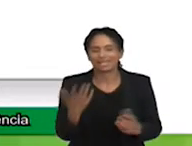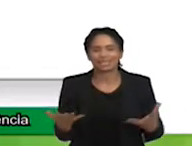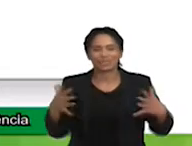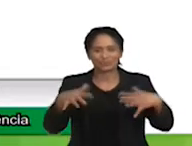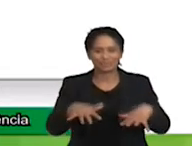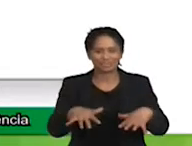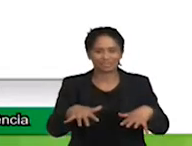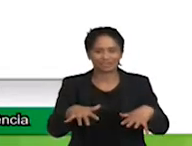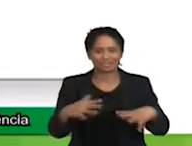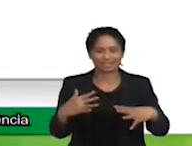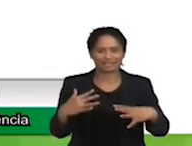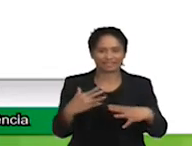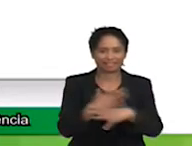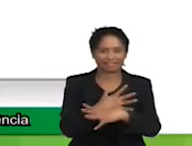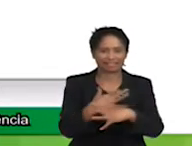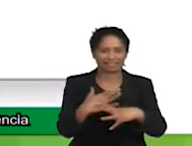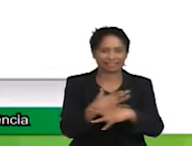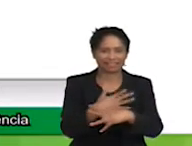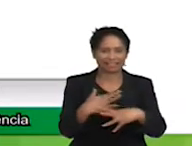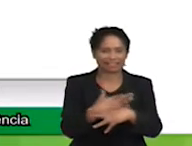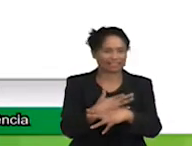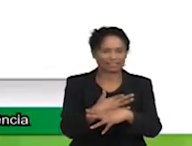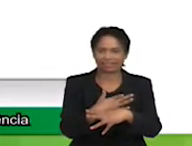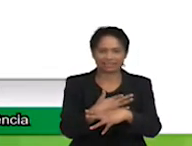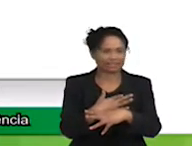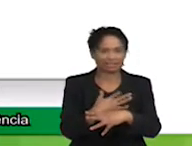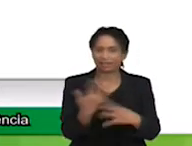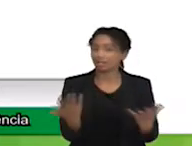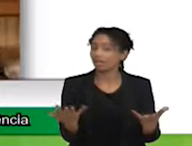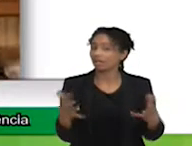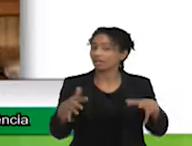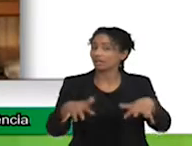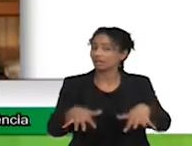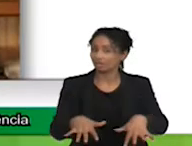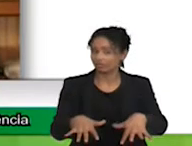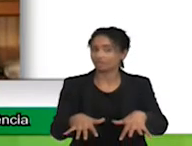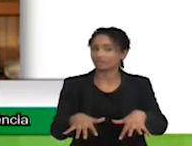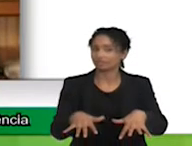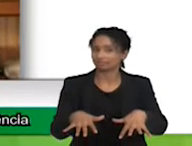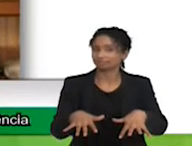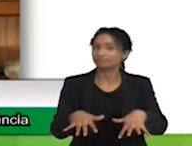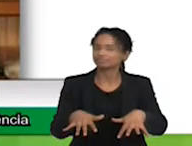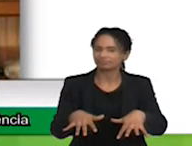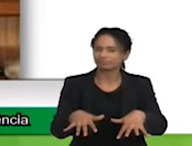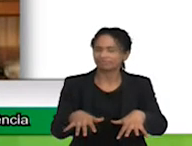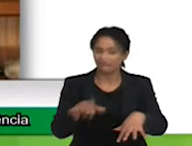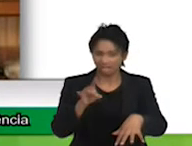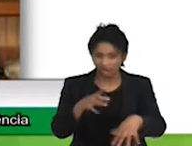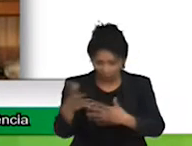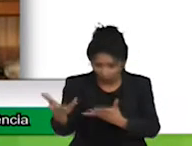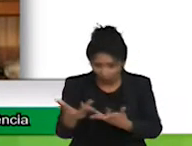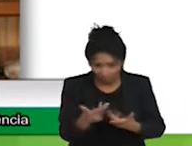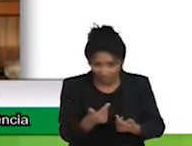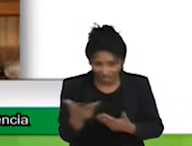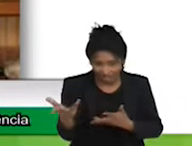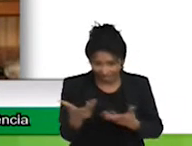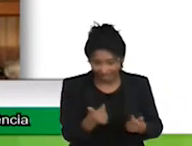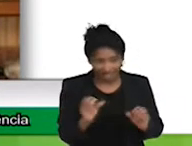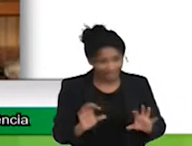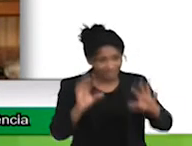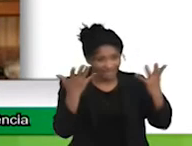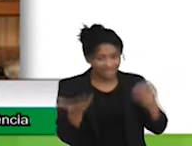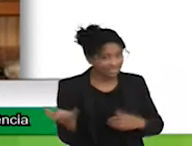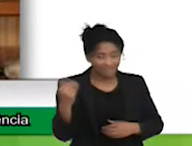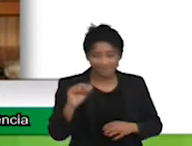outro e interagir com o outro. Então, é mais ou menos assim, não é só convidar para a festa, mas é chamar para dançar, a gente tem essa